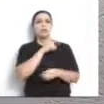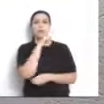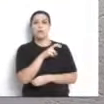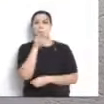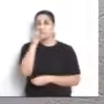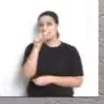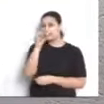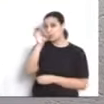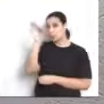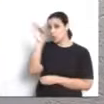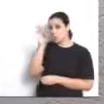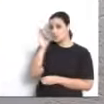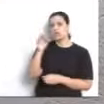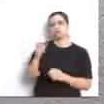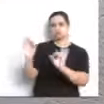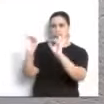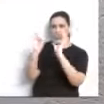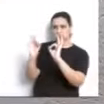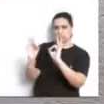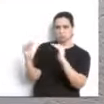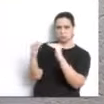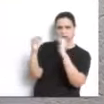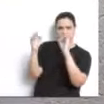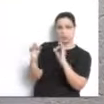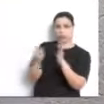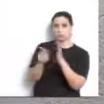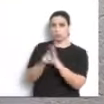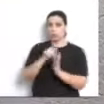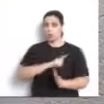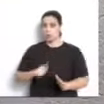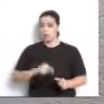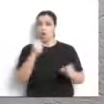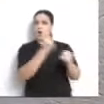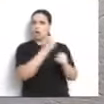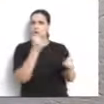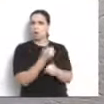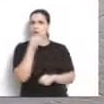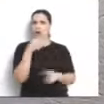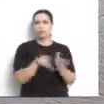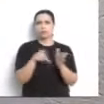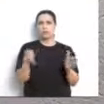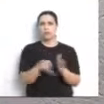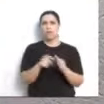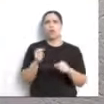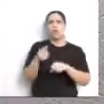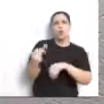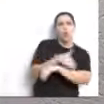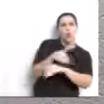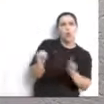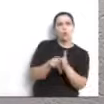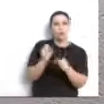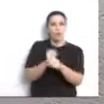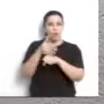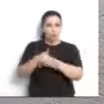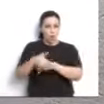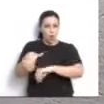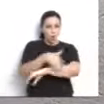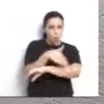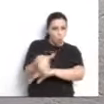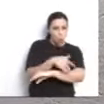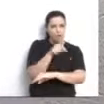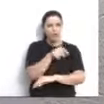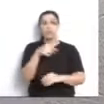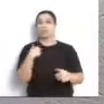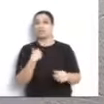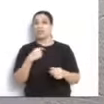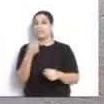75% da aprovação, graças às grandes obras que lá tem feito. A obra do Trevo Cataratas, uma obra mentida ao povo